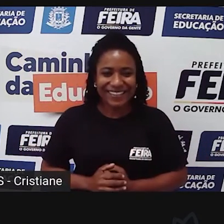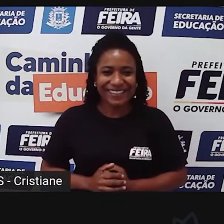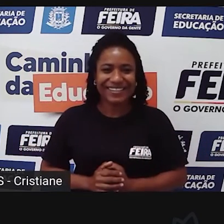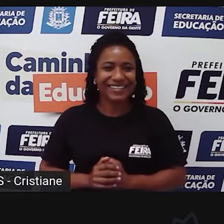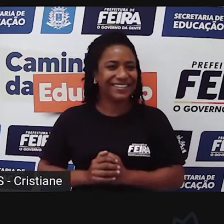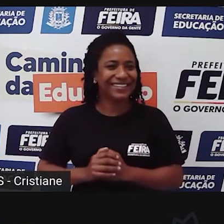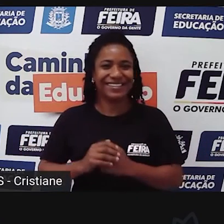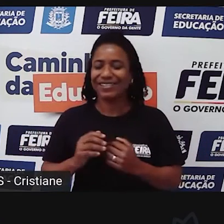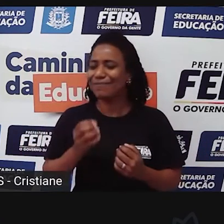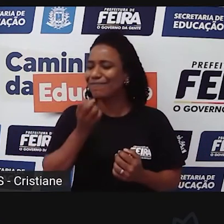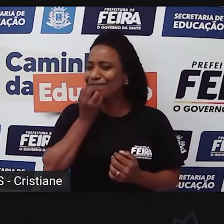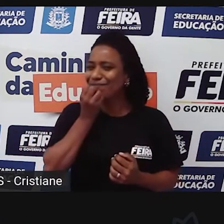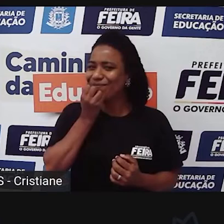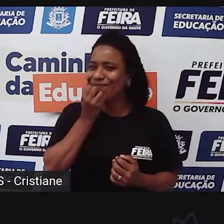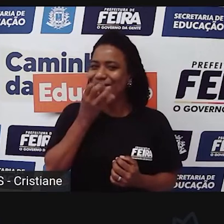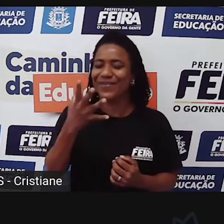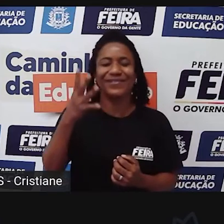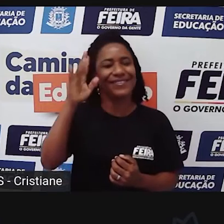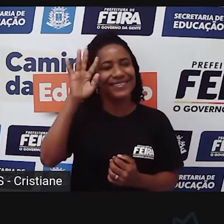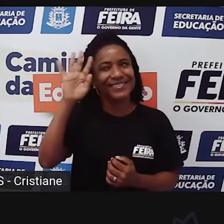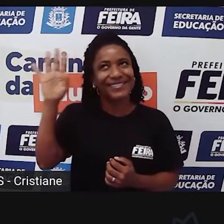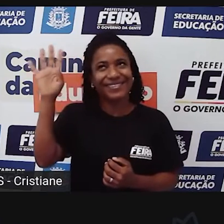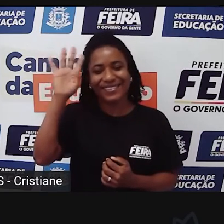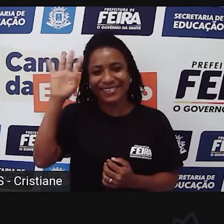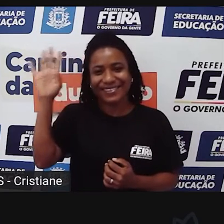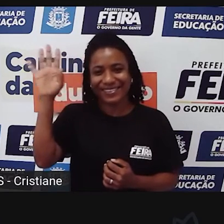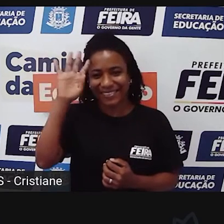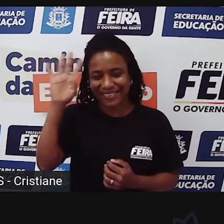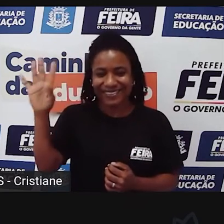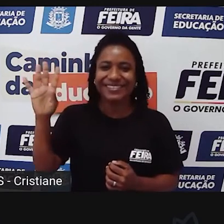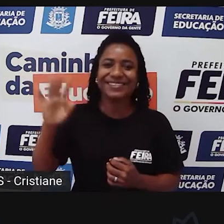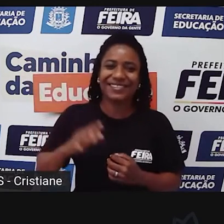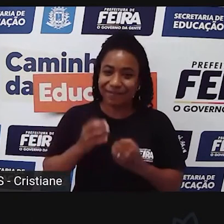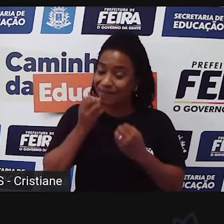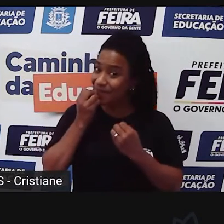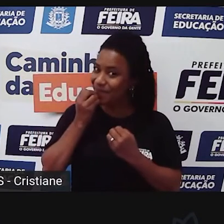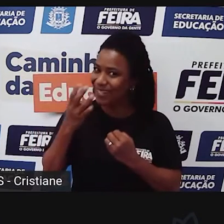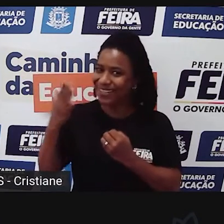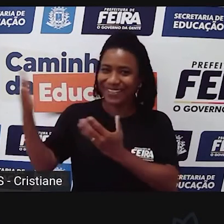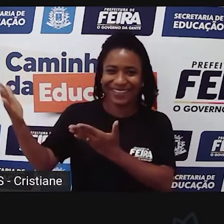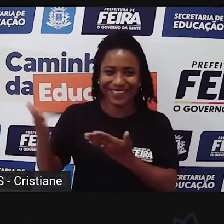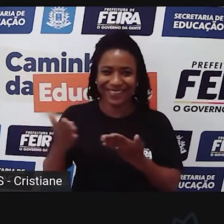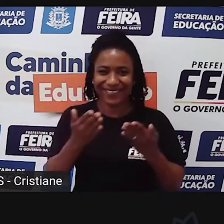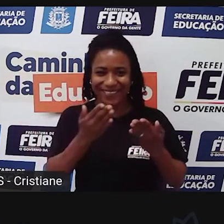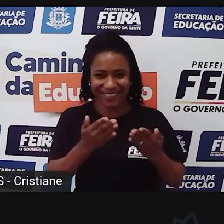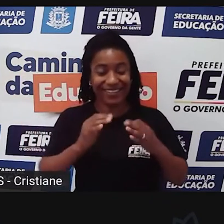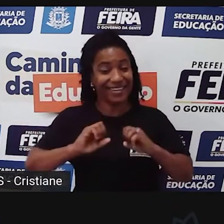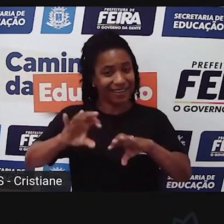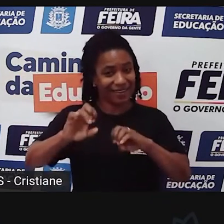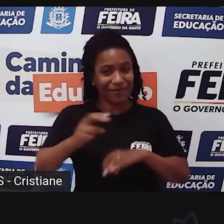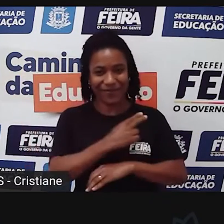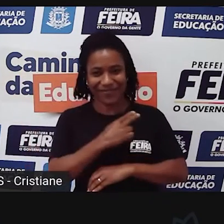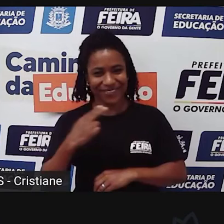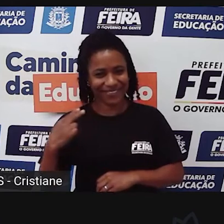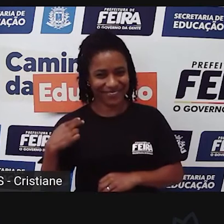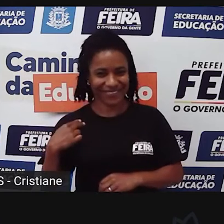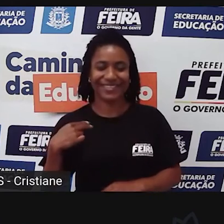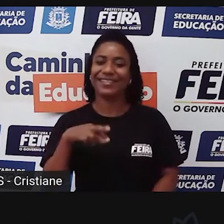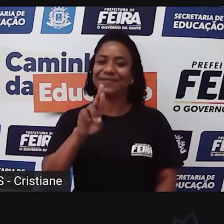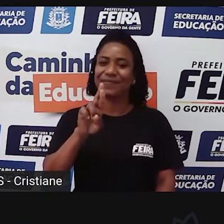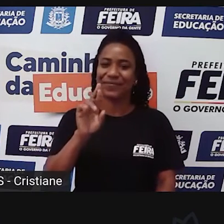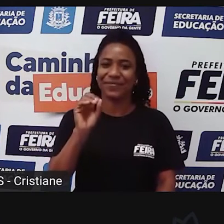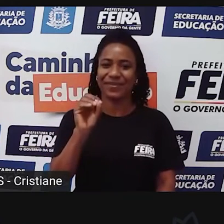ótimas para poder lembrar depois, né? Então, sejam bem-vindos a mais uma aula. Aqui é a professora Rosa Ivânia.